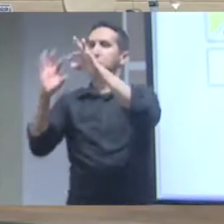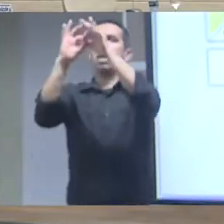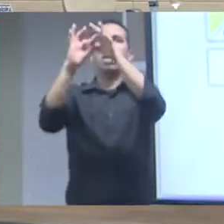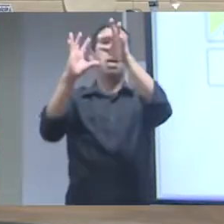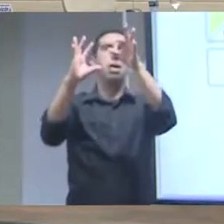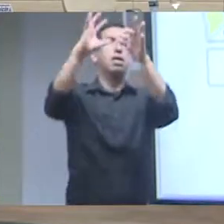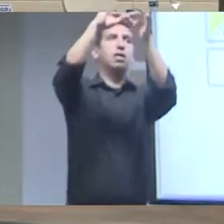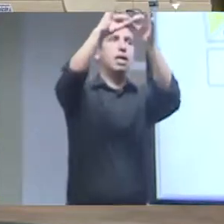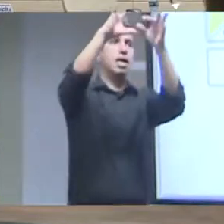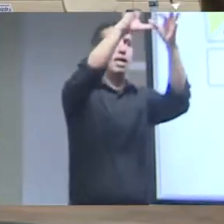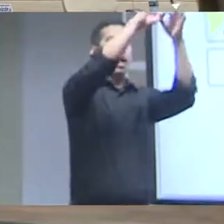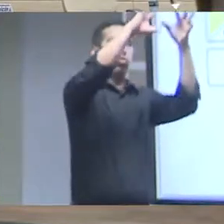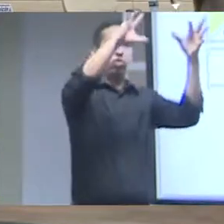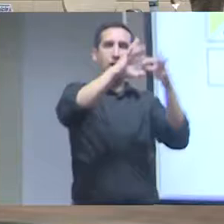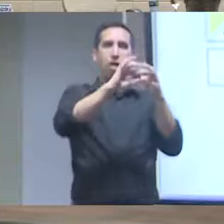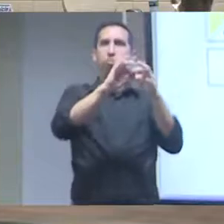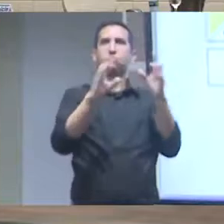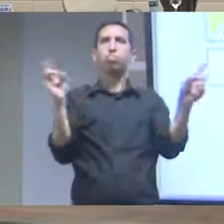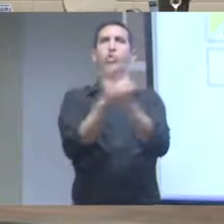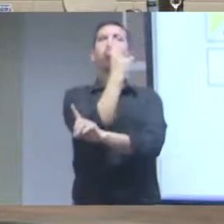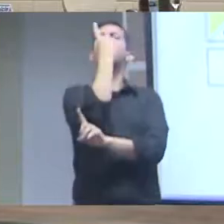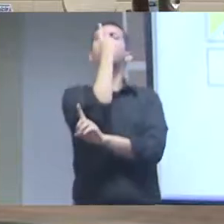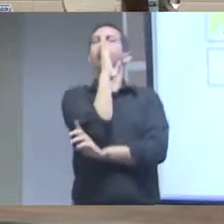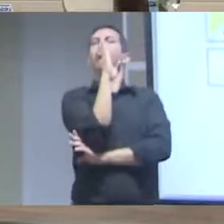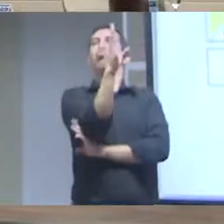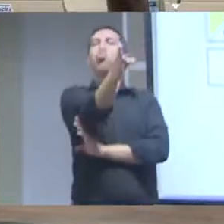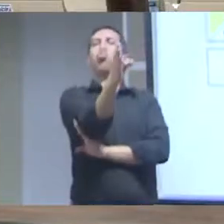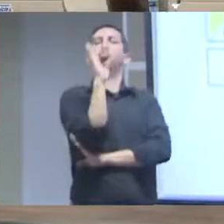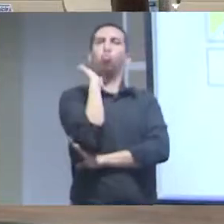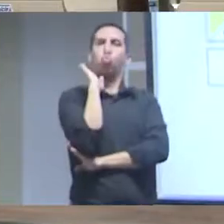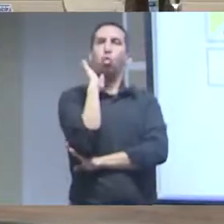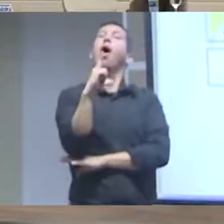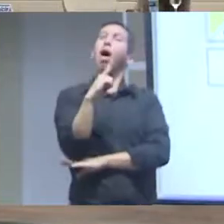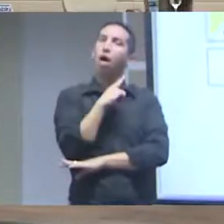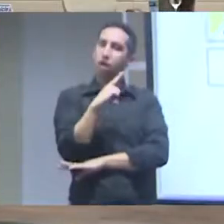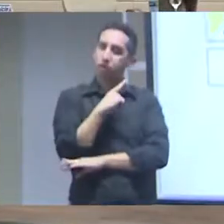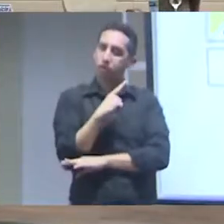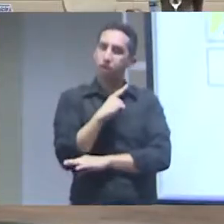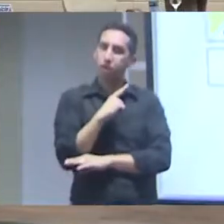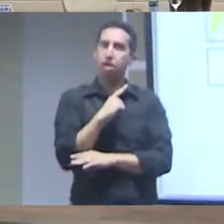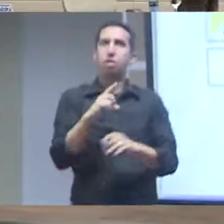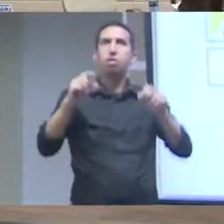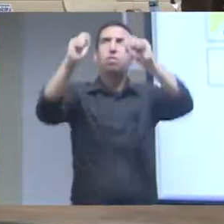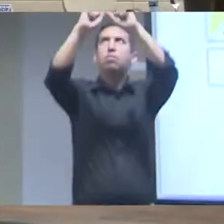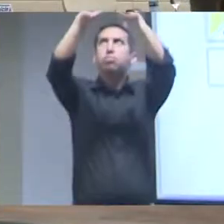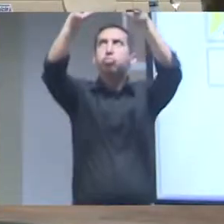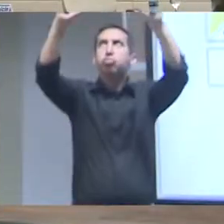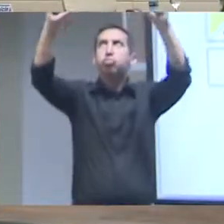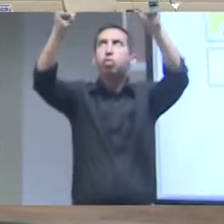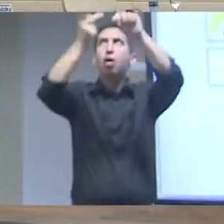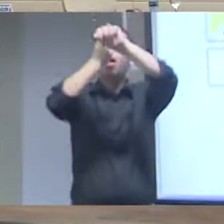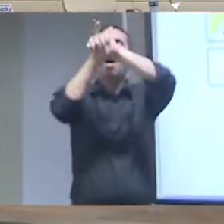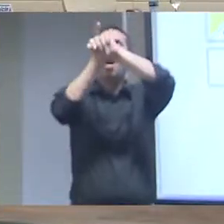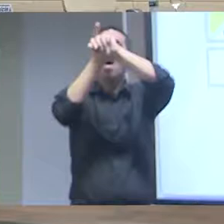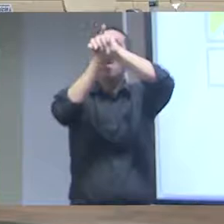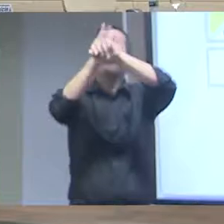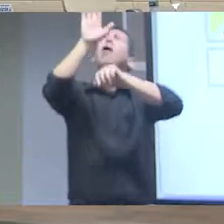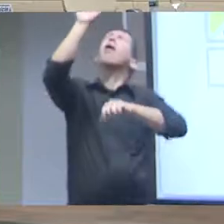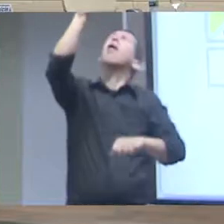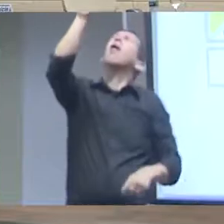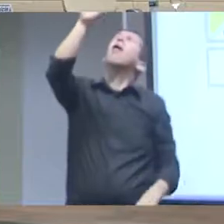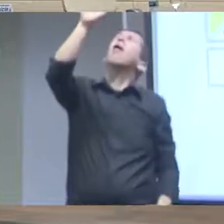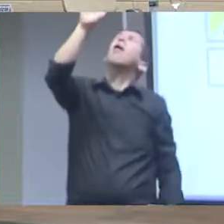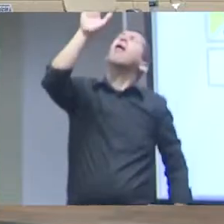a ferramenta o que o jardim botânico tem sobre o pau-brasil e ela vai consultar então em todas as ferramentas e vai